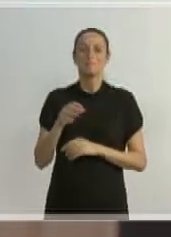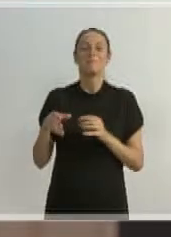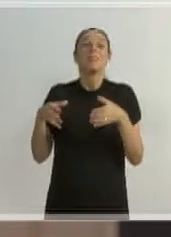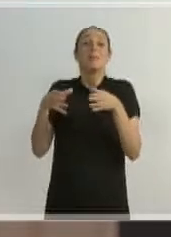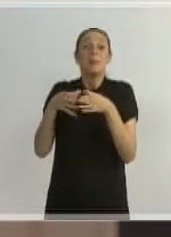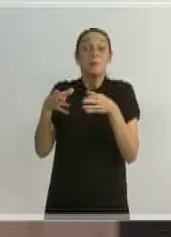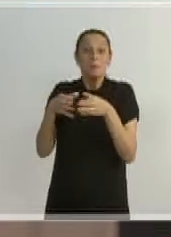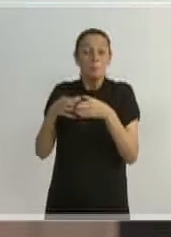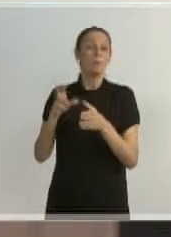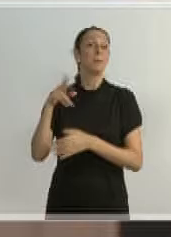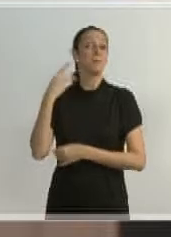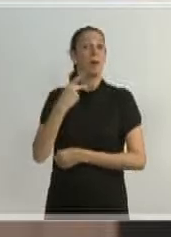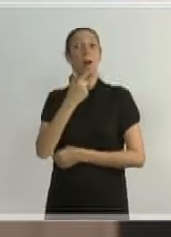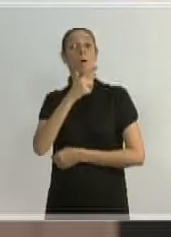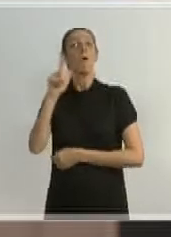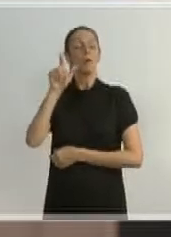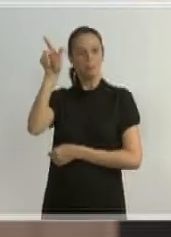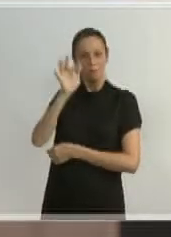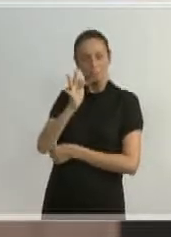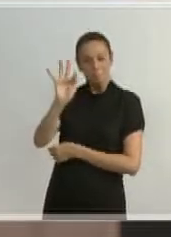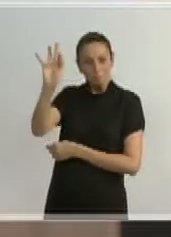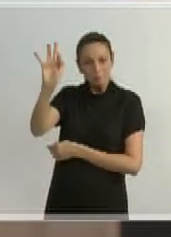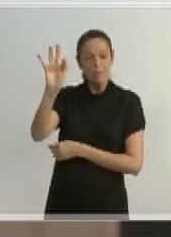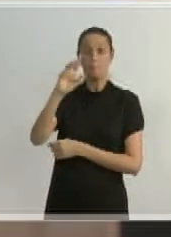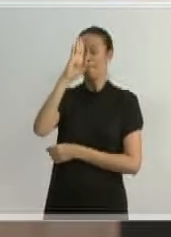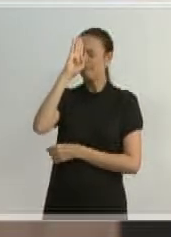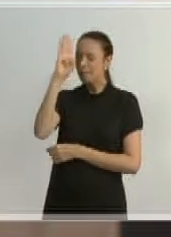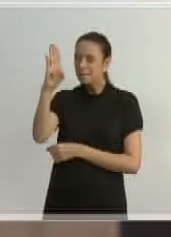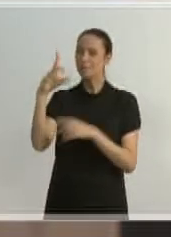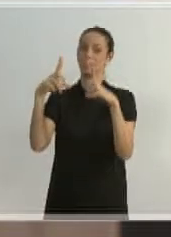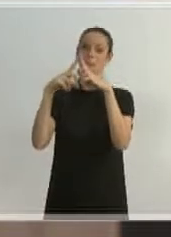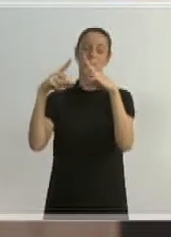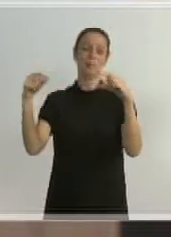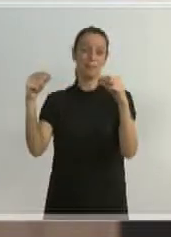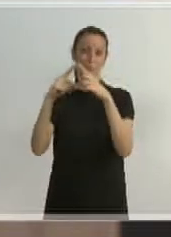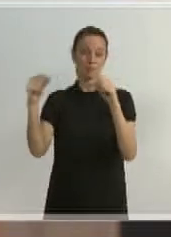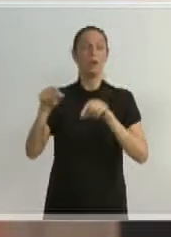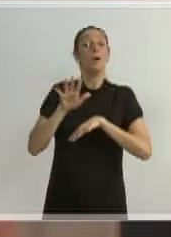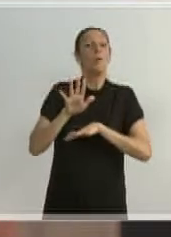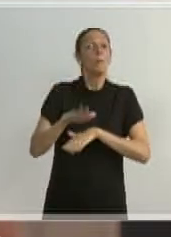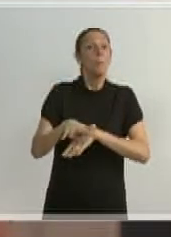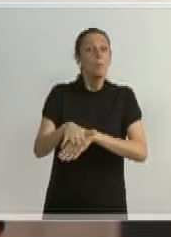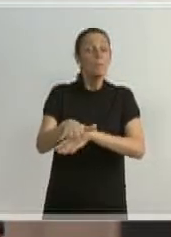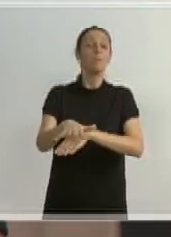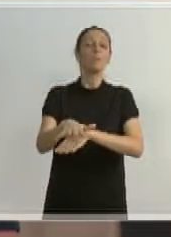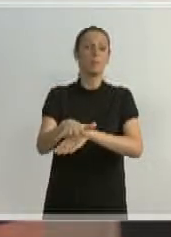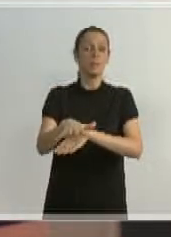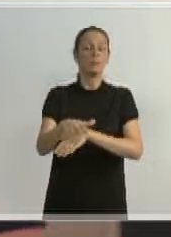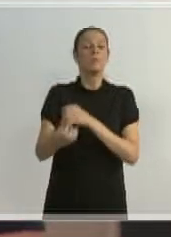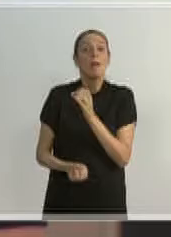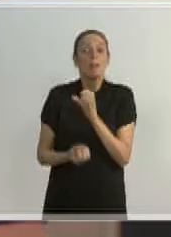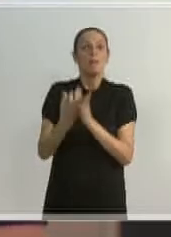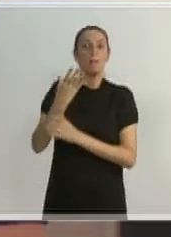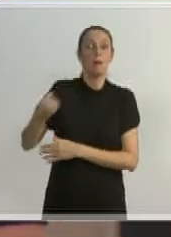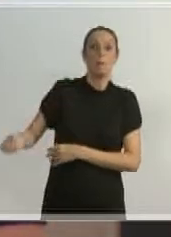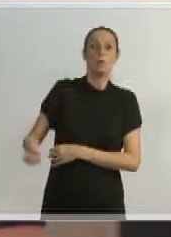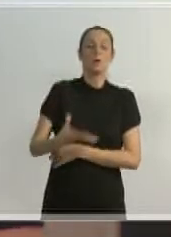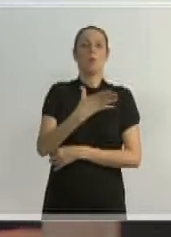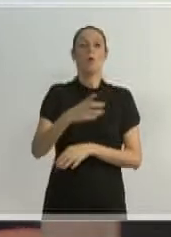nas outras esferas, principalmente lá em Brasília, já há um movimento no sentido de criar uma nova